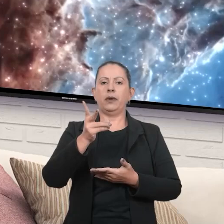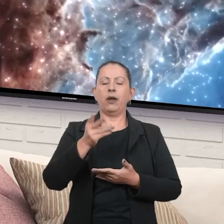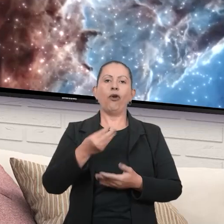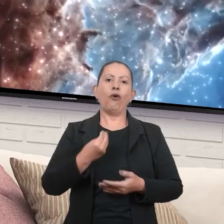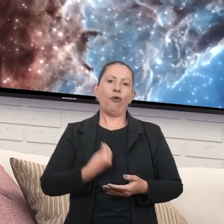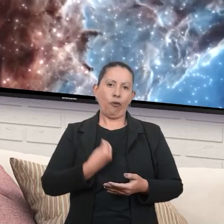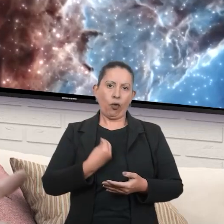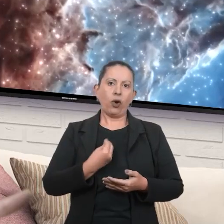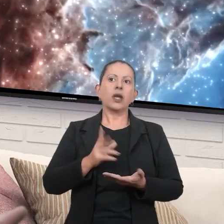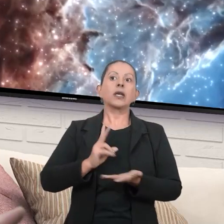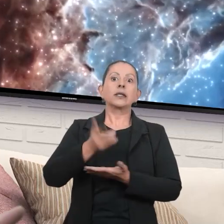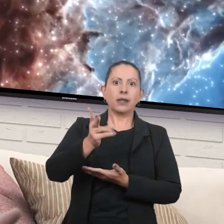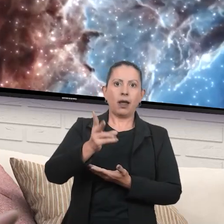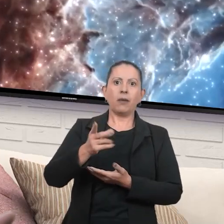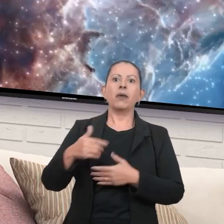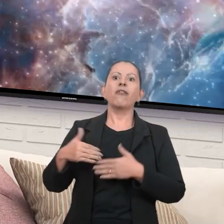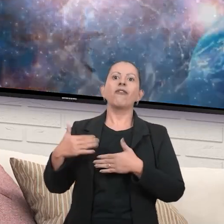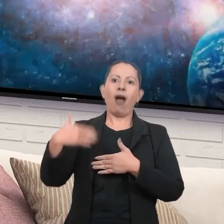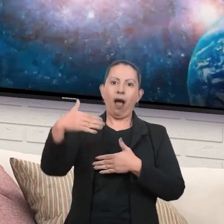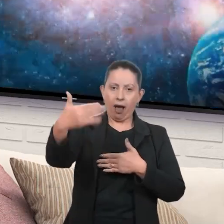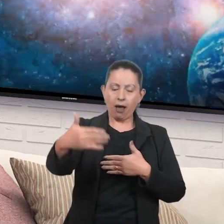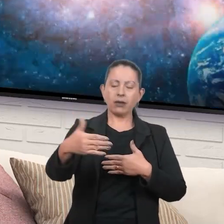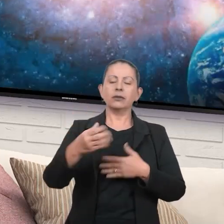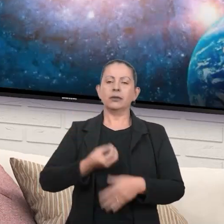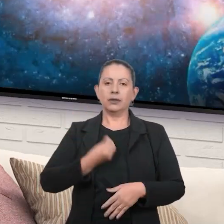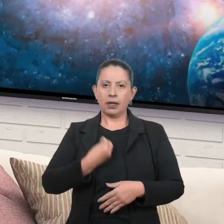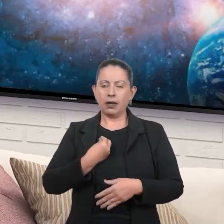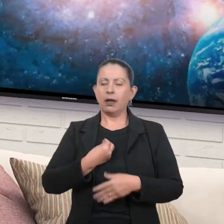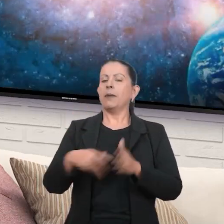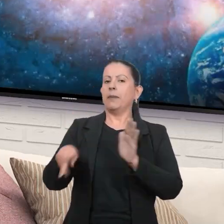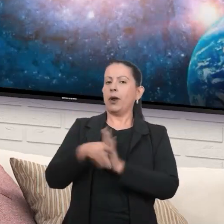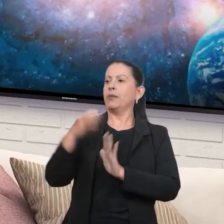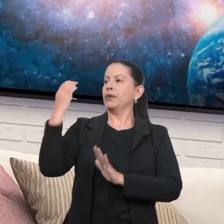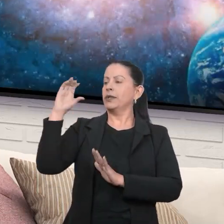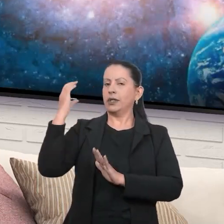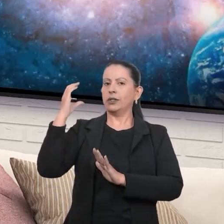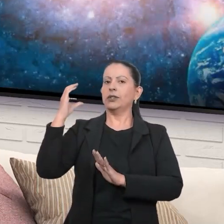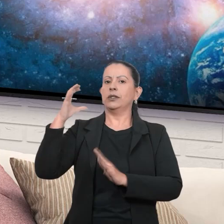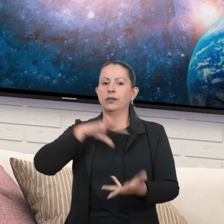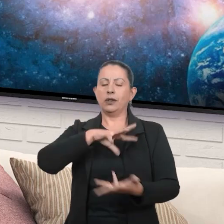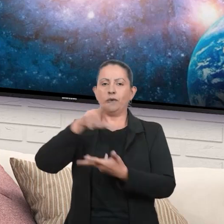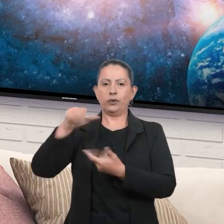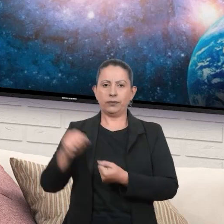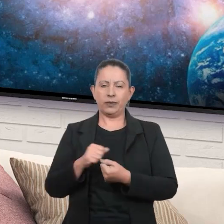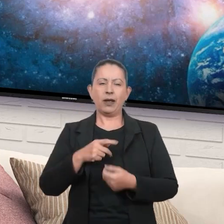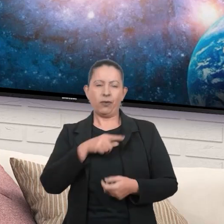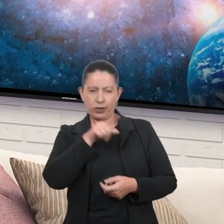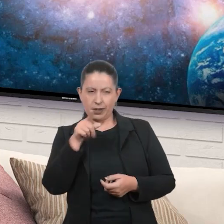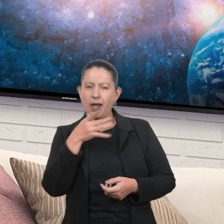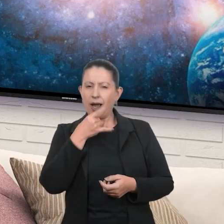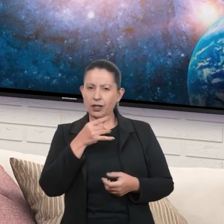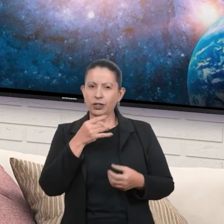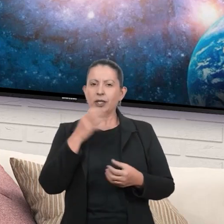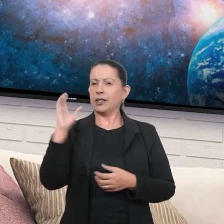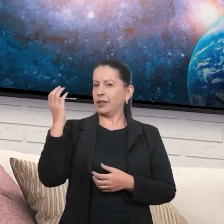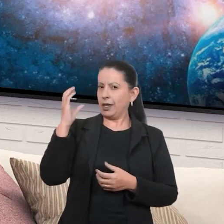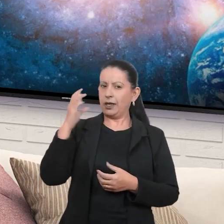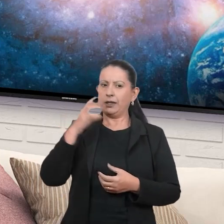cientista do universo. E aí, ainda acha que ciência e espiritualidade não se misturam?